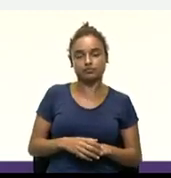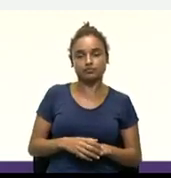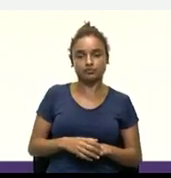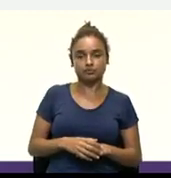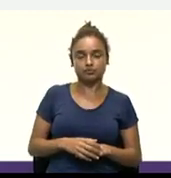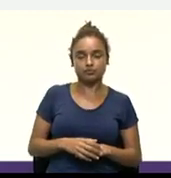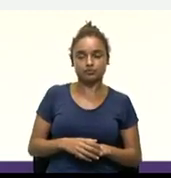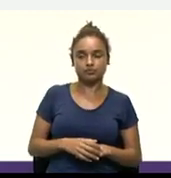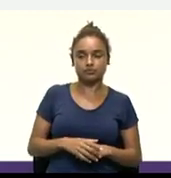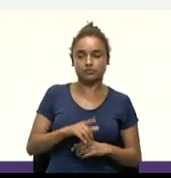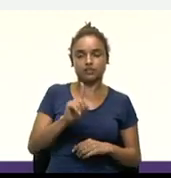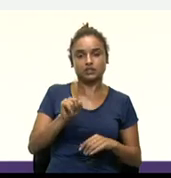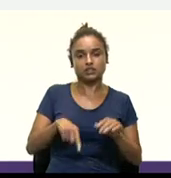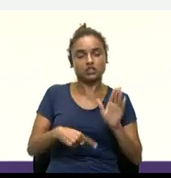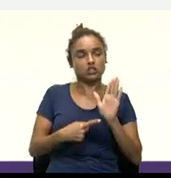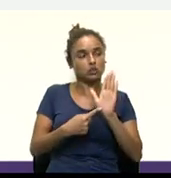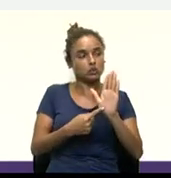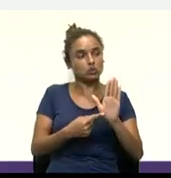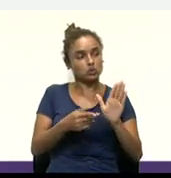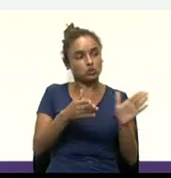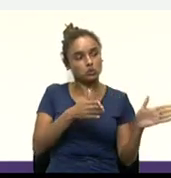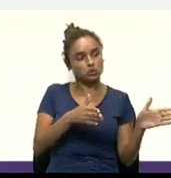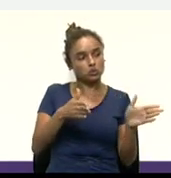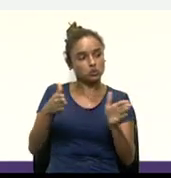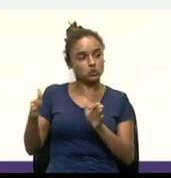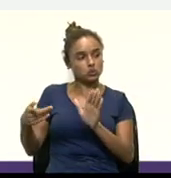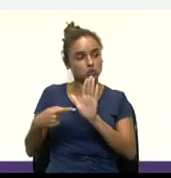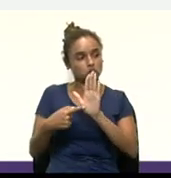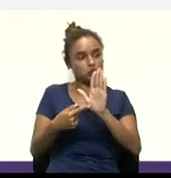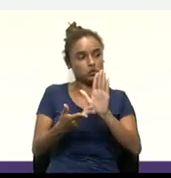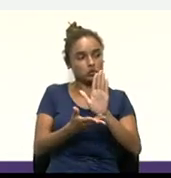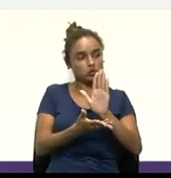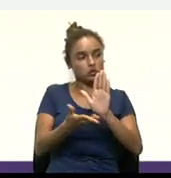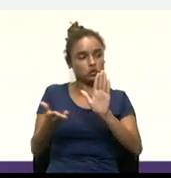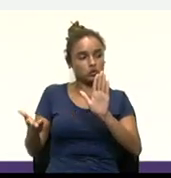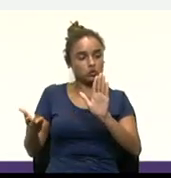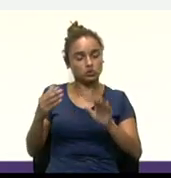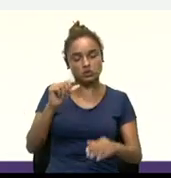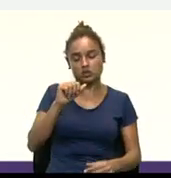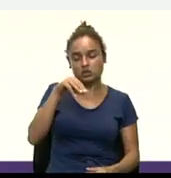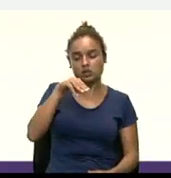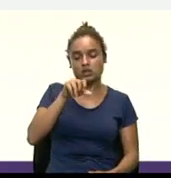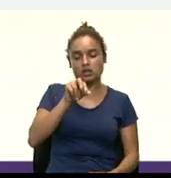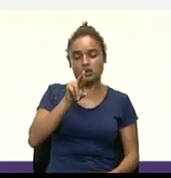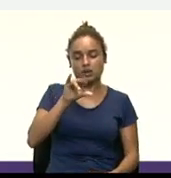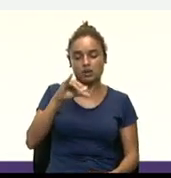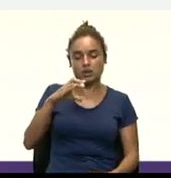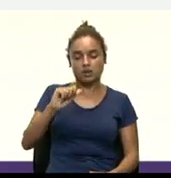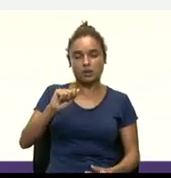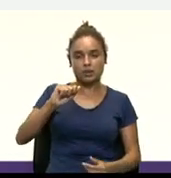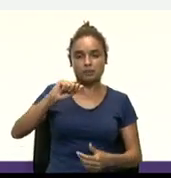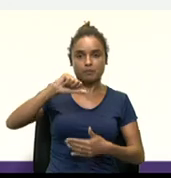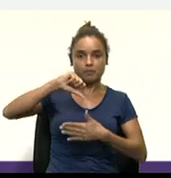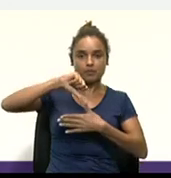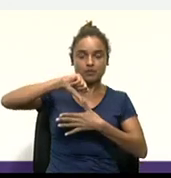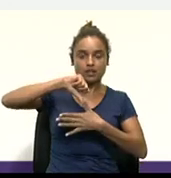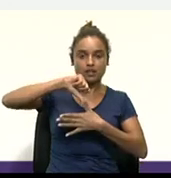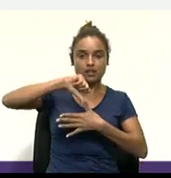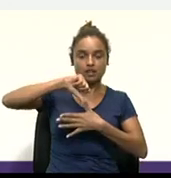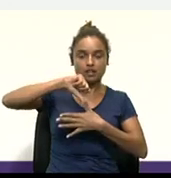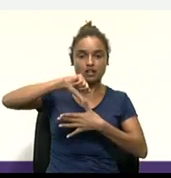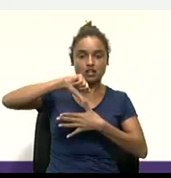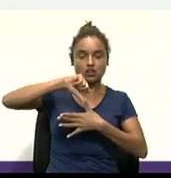então, ela vai mostrar... Aqui eu coloquei América do Sul, ok? Mas esse